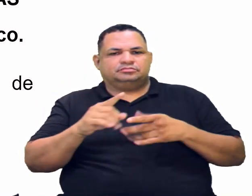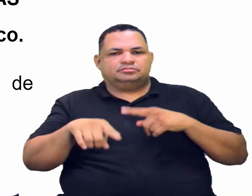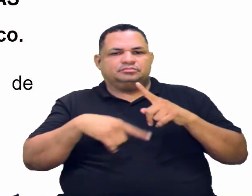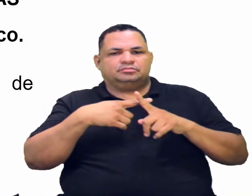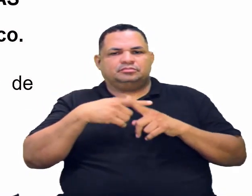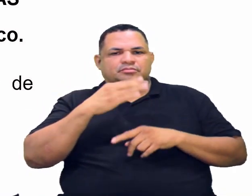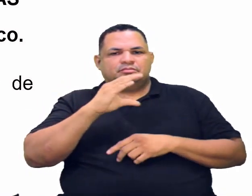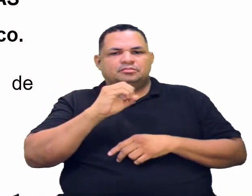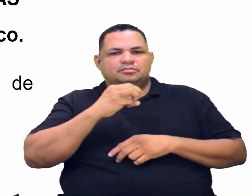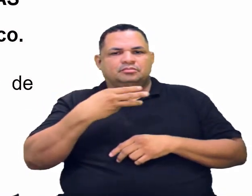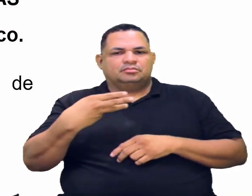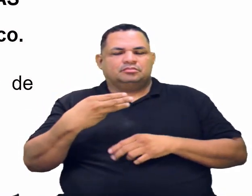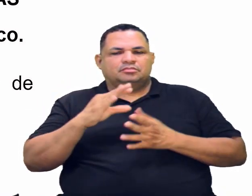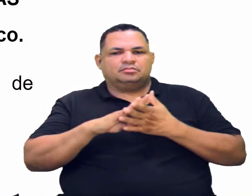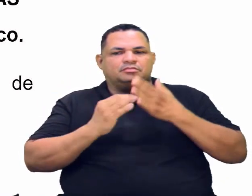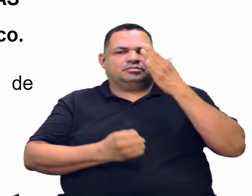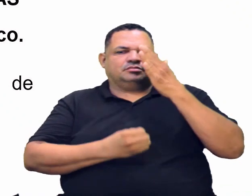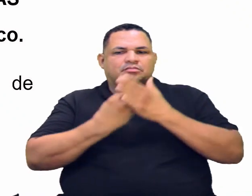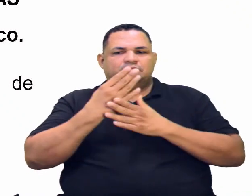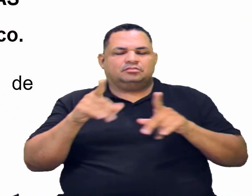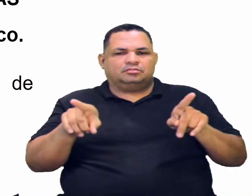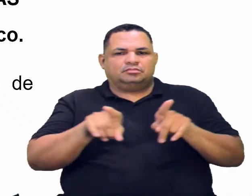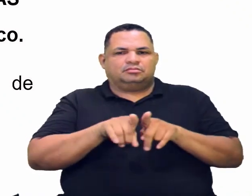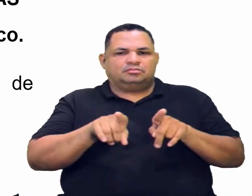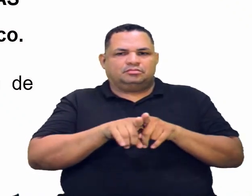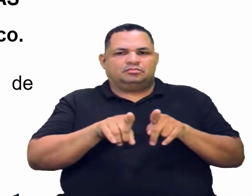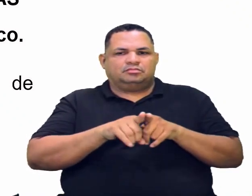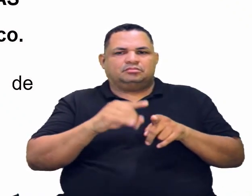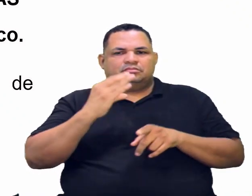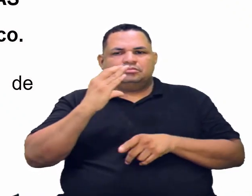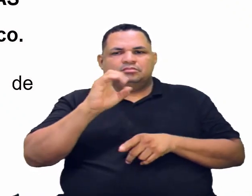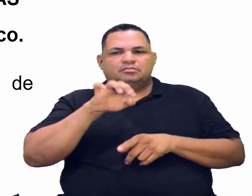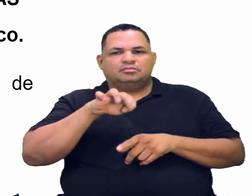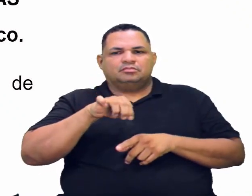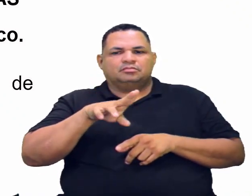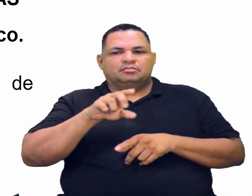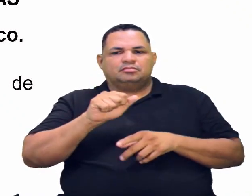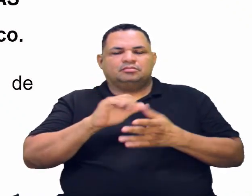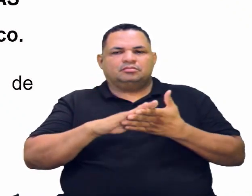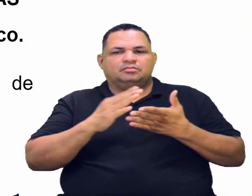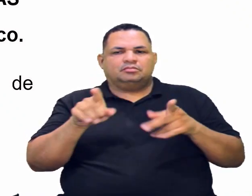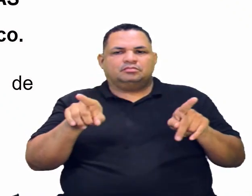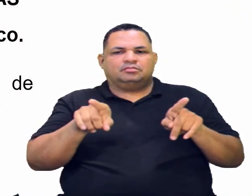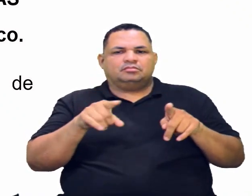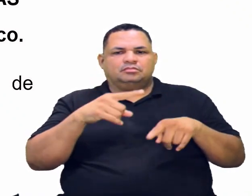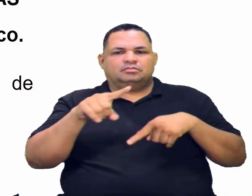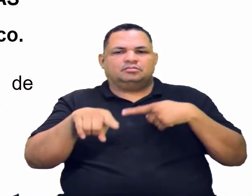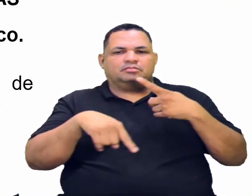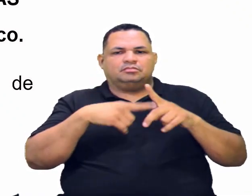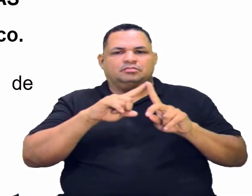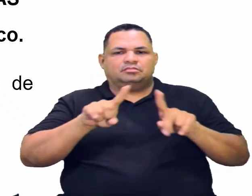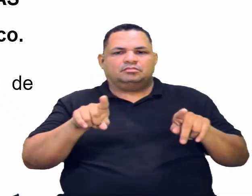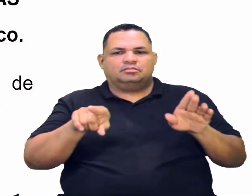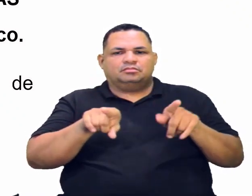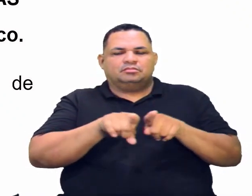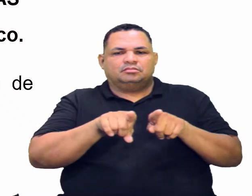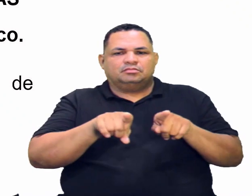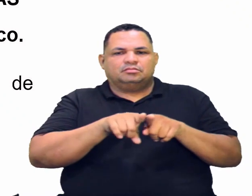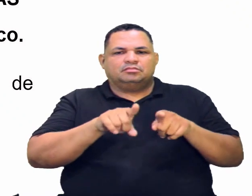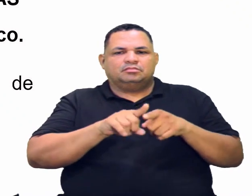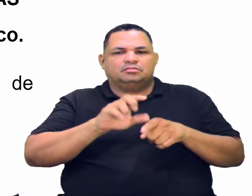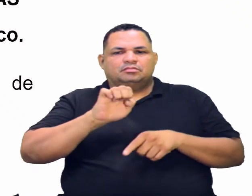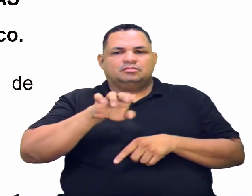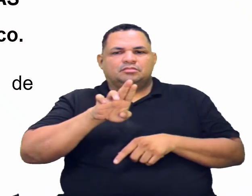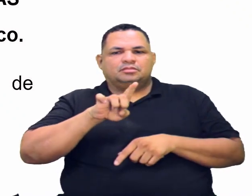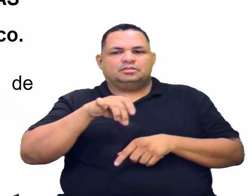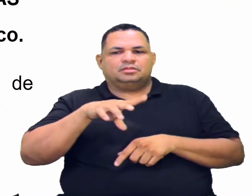ozônio. Vai formar quem, professora? Vai formar cetona, mas também vai formar aldeído.